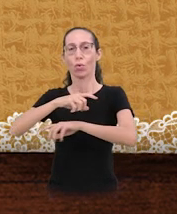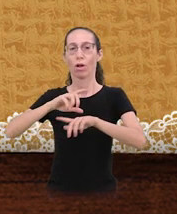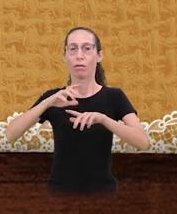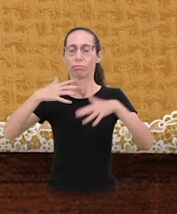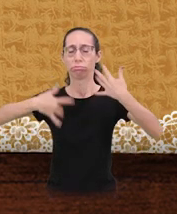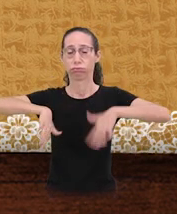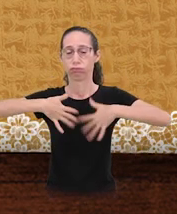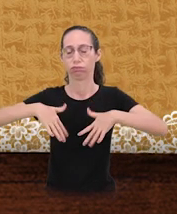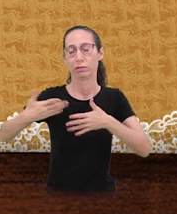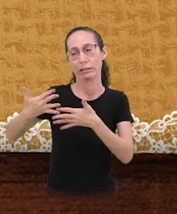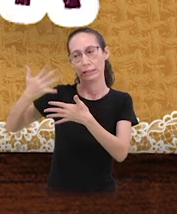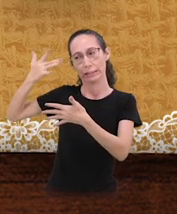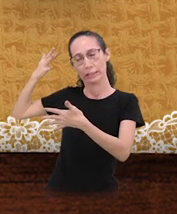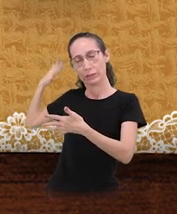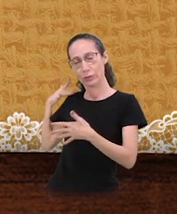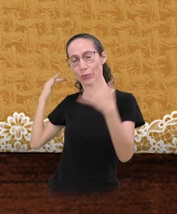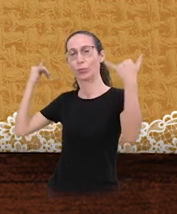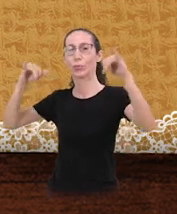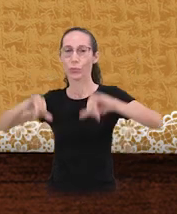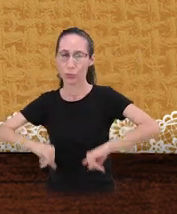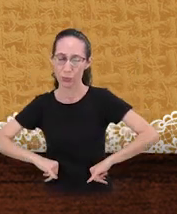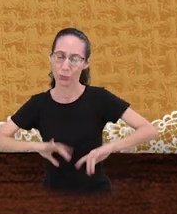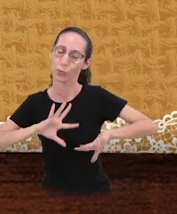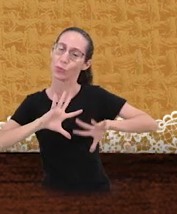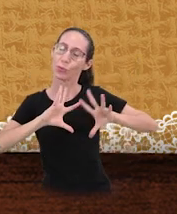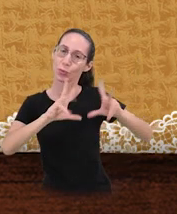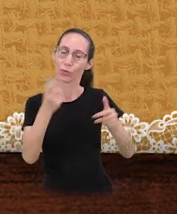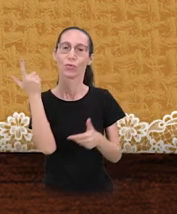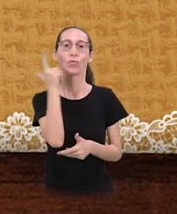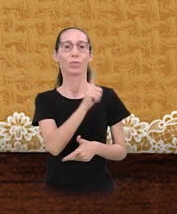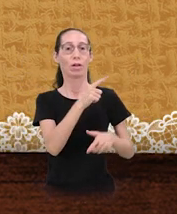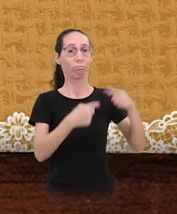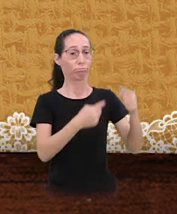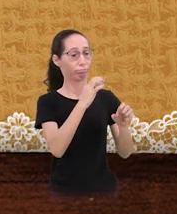Vencendo todos os desafios e até mesmo a pandemia